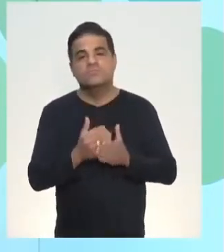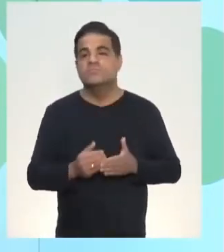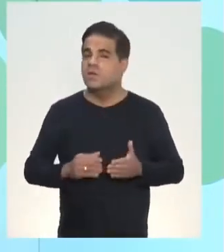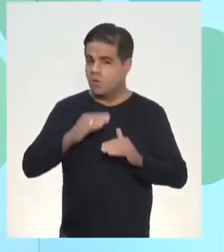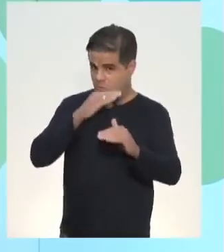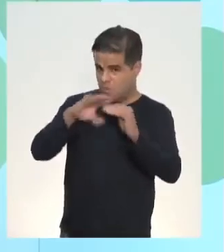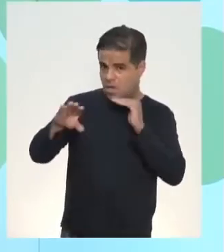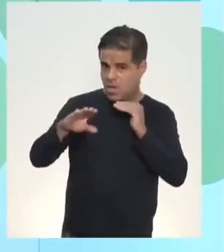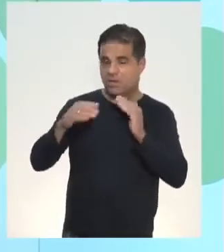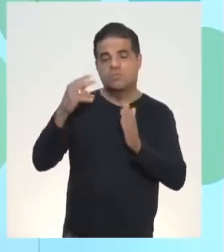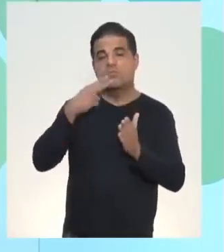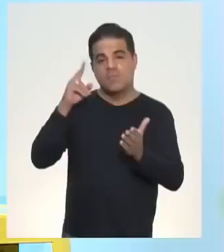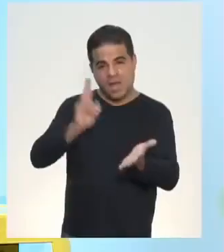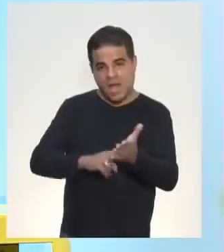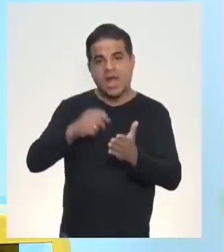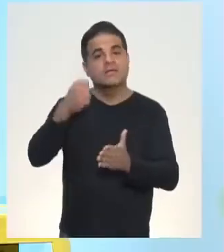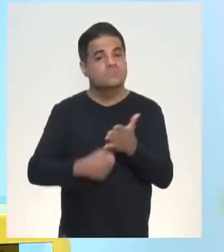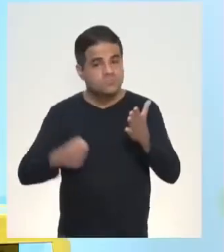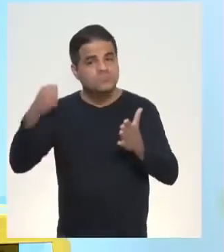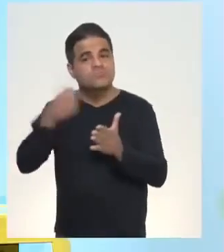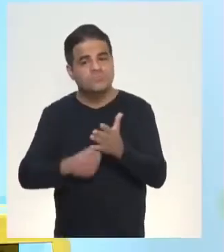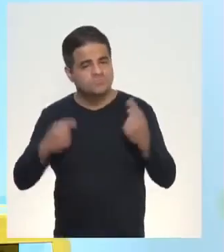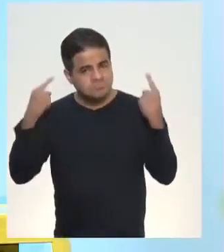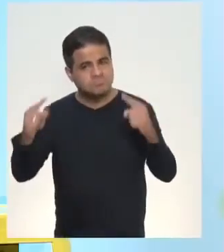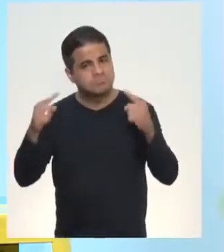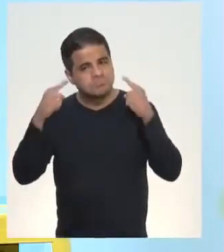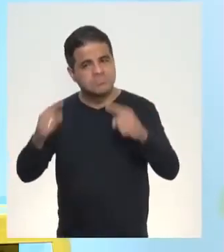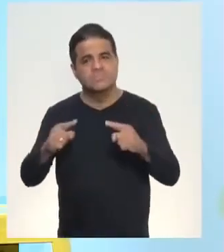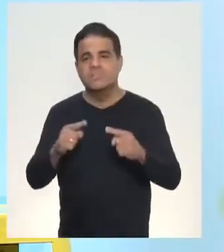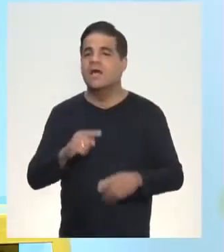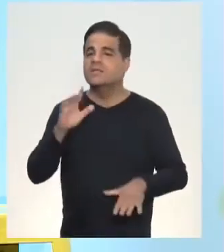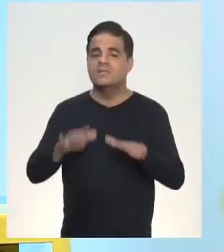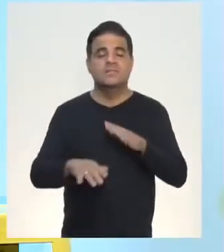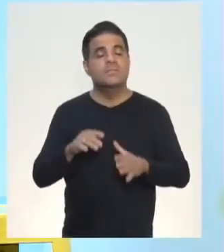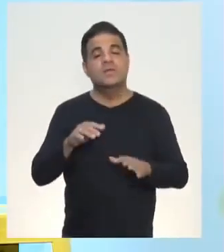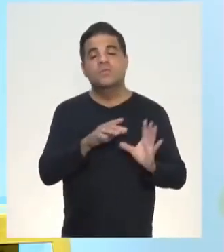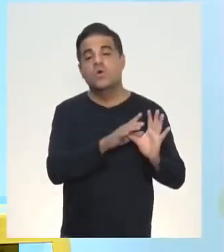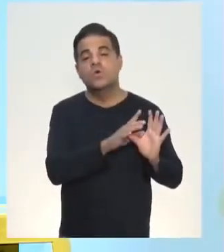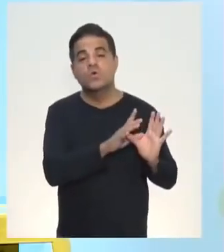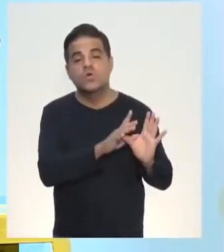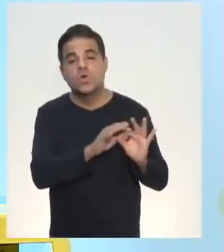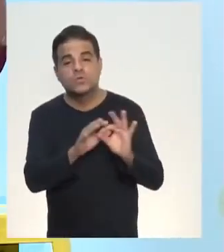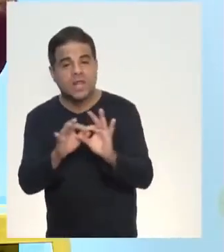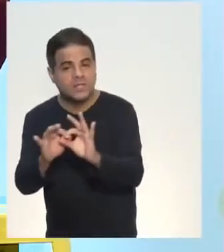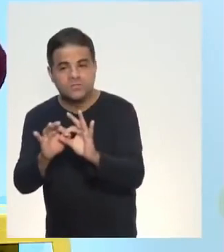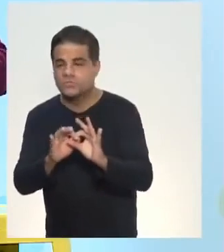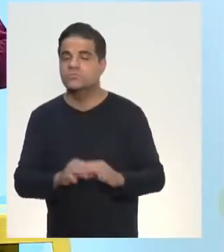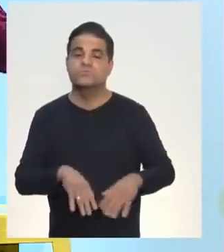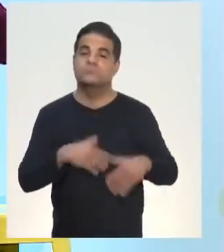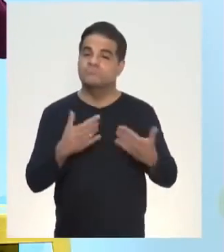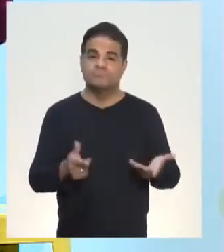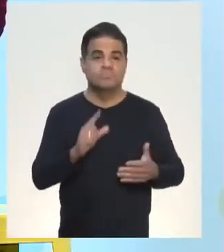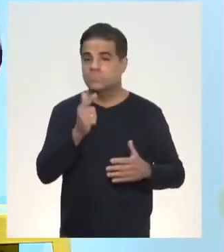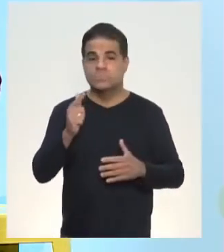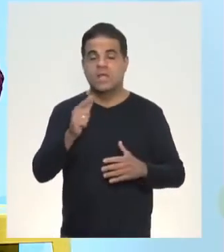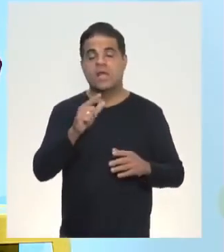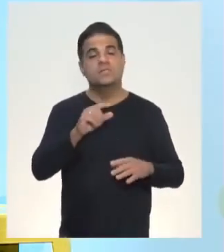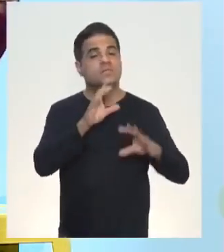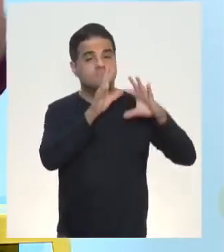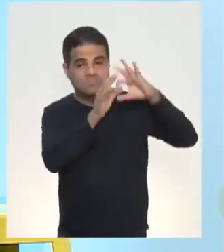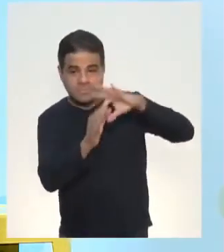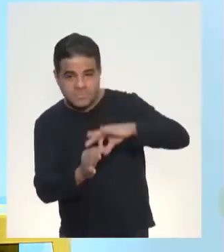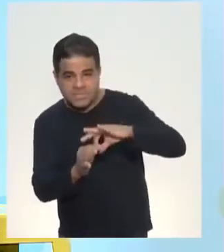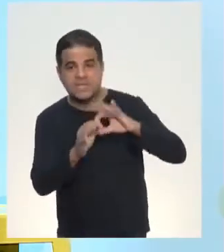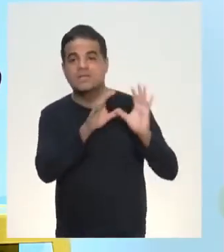mandar uma carta protestando. Sim, então vai depender muito do contexto e não tem um significado coerente. E a